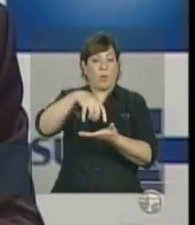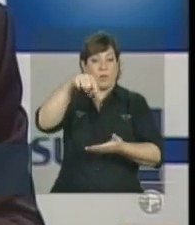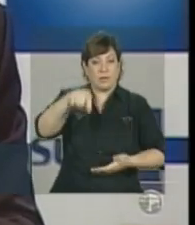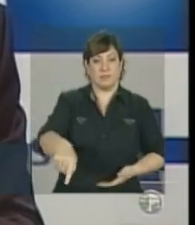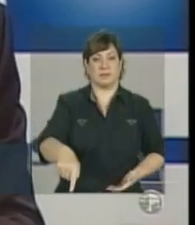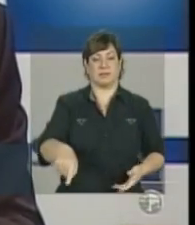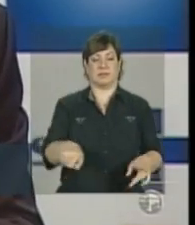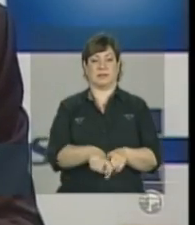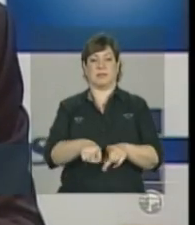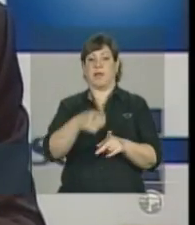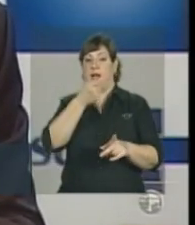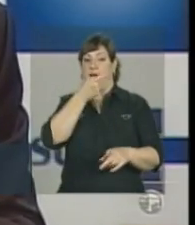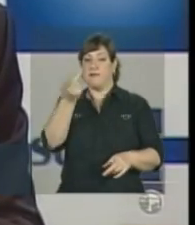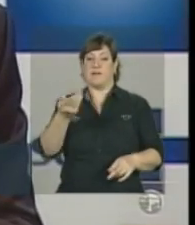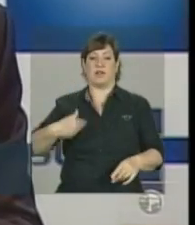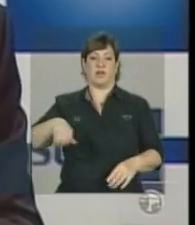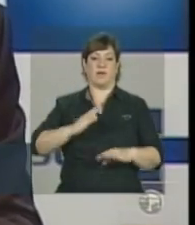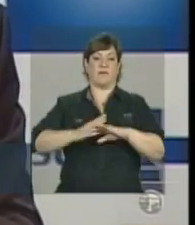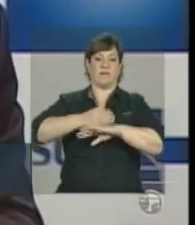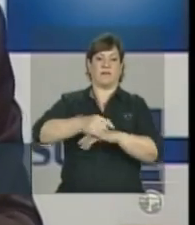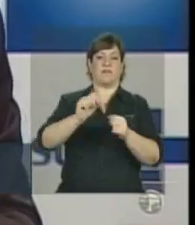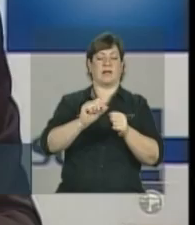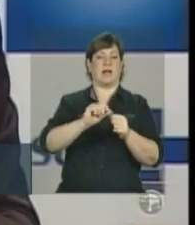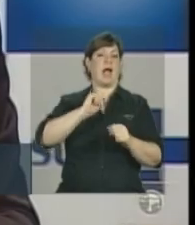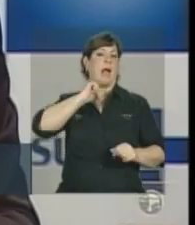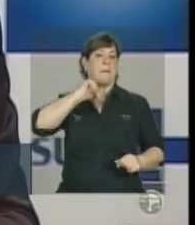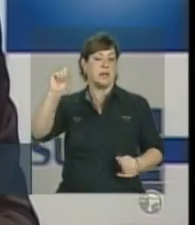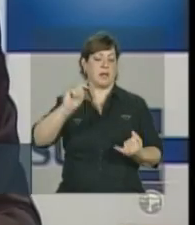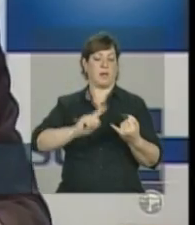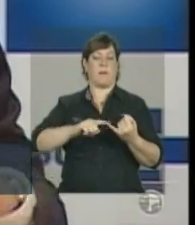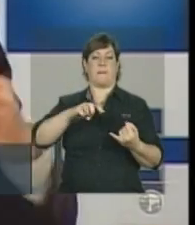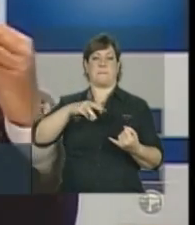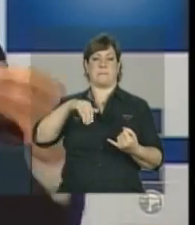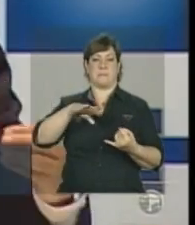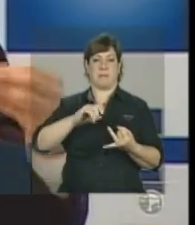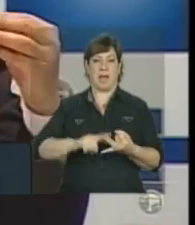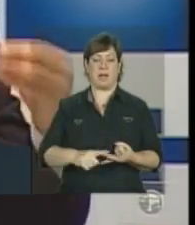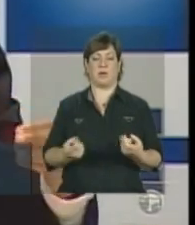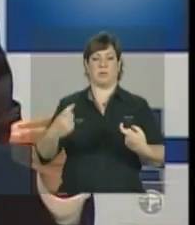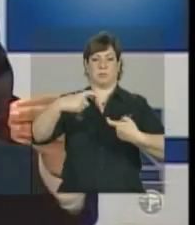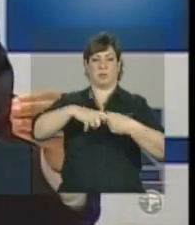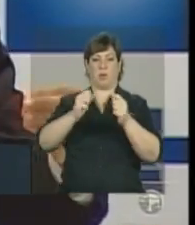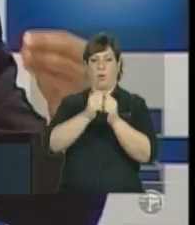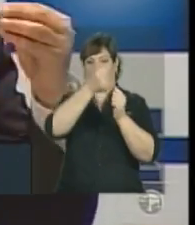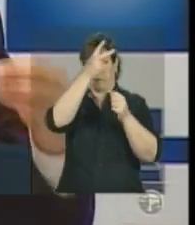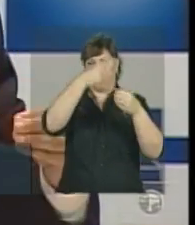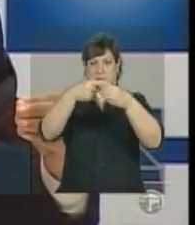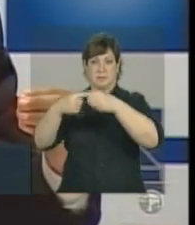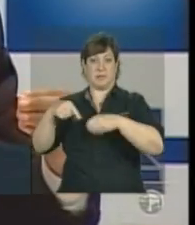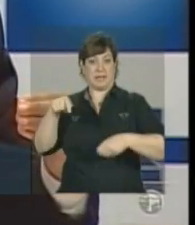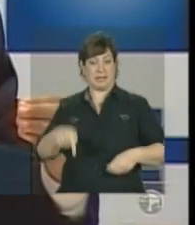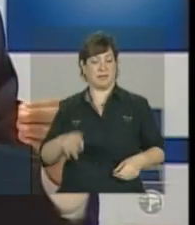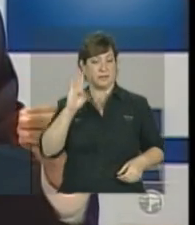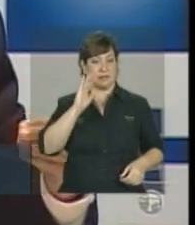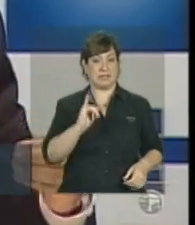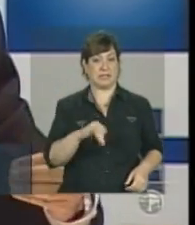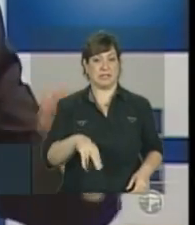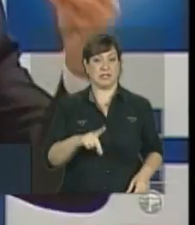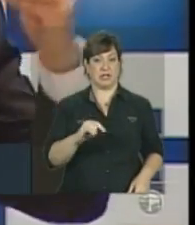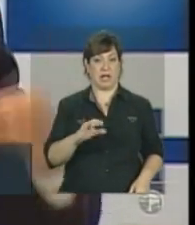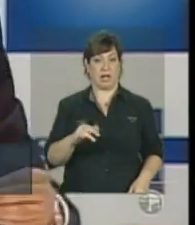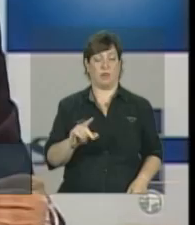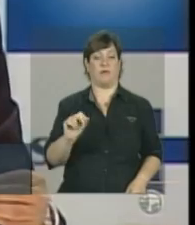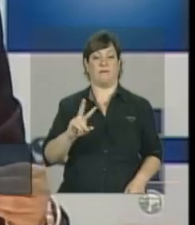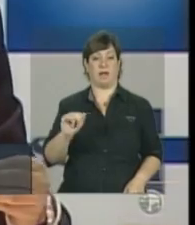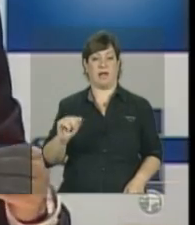E na visita que faremos em abril, maio, em parceria com os municípios, um dos indicadores que vão definir se o município vai receber